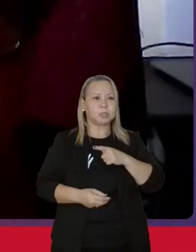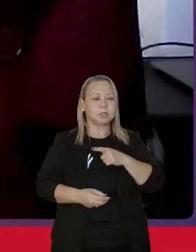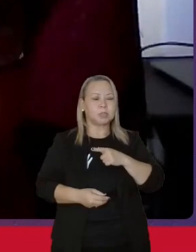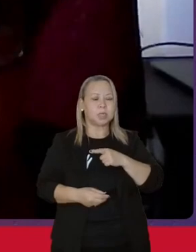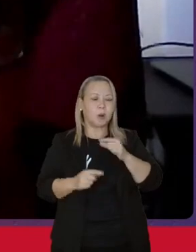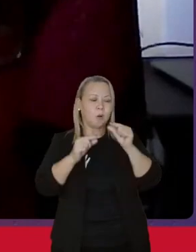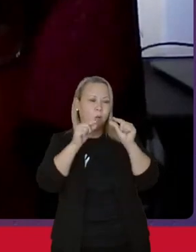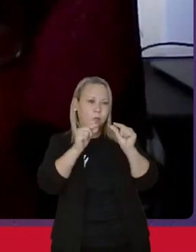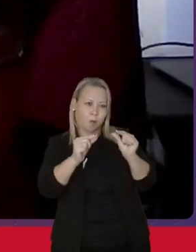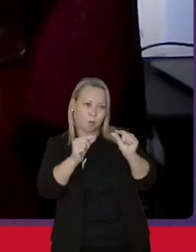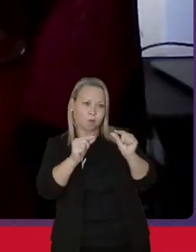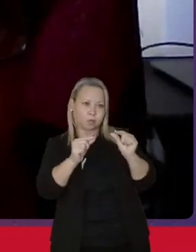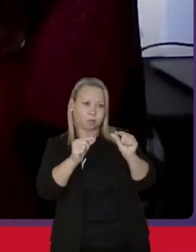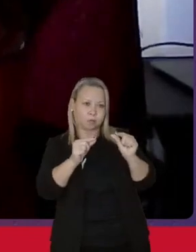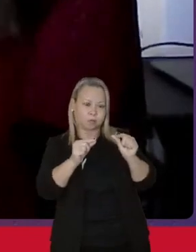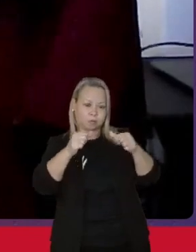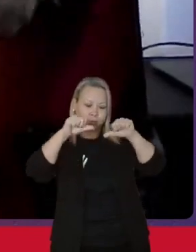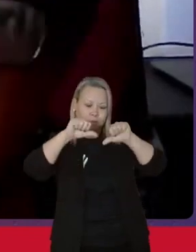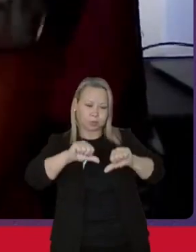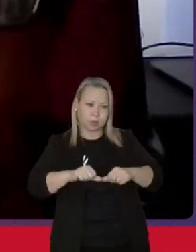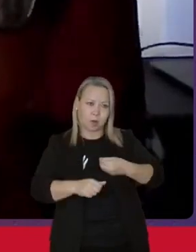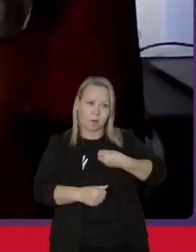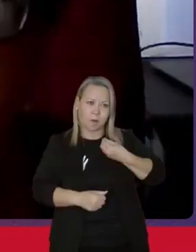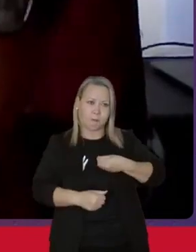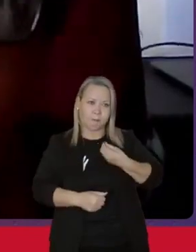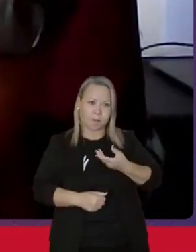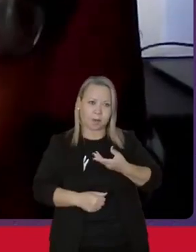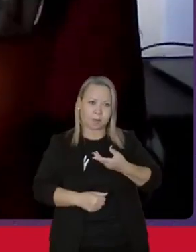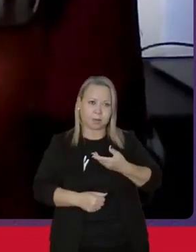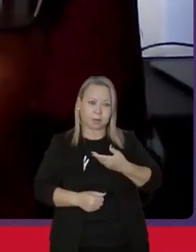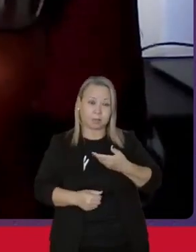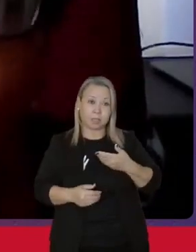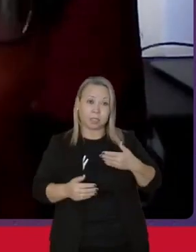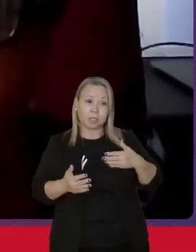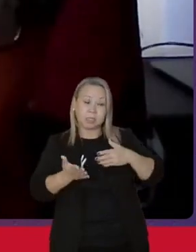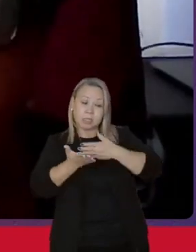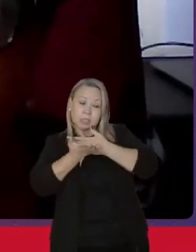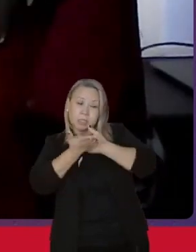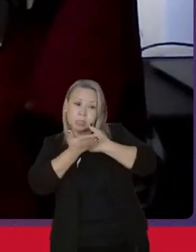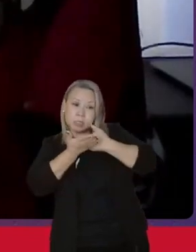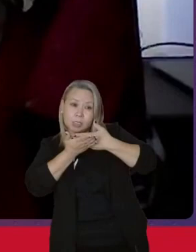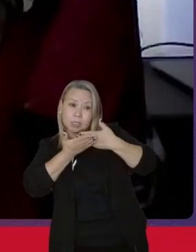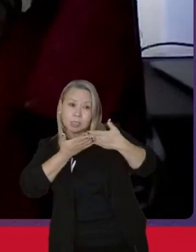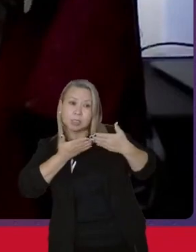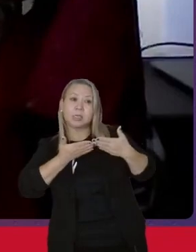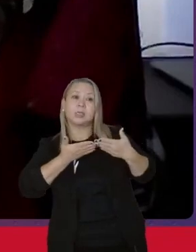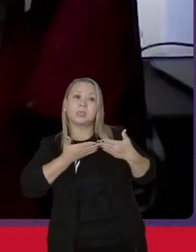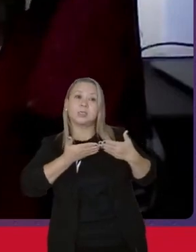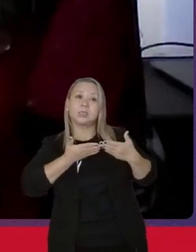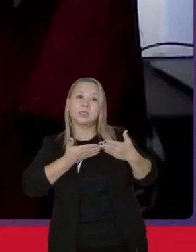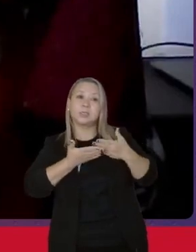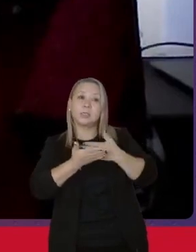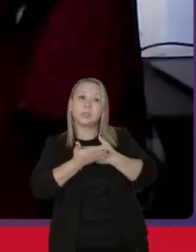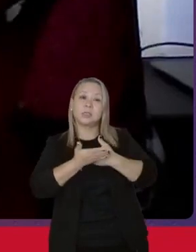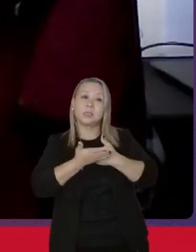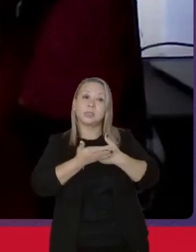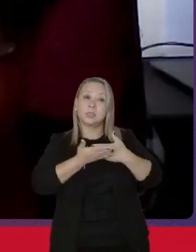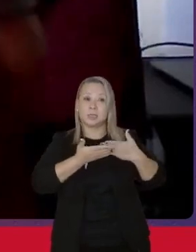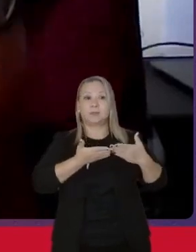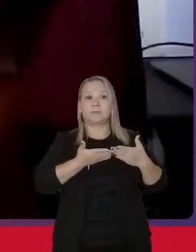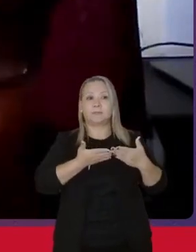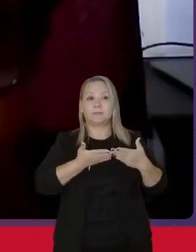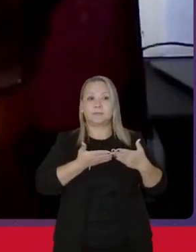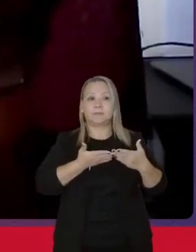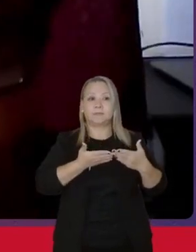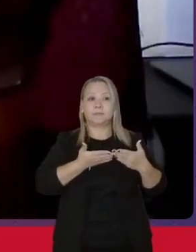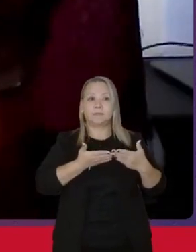condições de vidas. Desde o descobri... Desde... Como eu disse, não foi descobrimento. Olha o ato falho. Não foi.